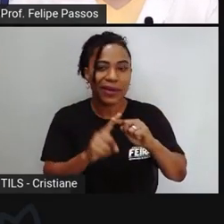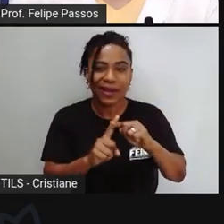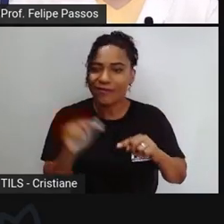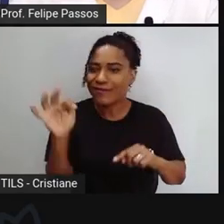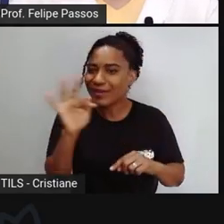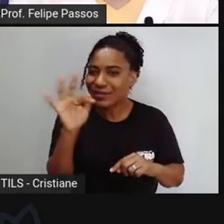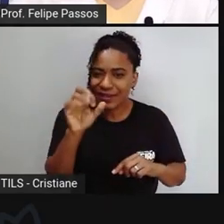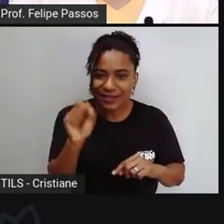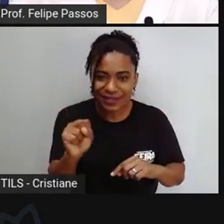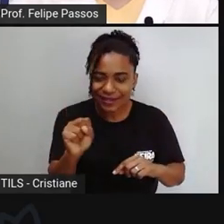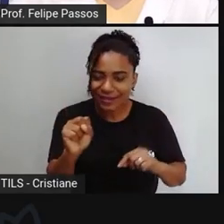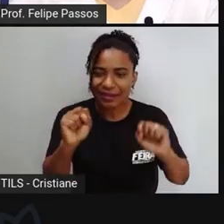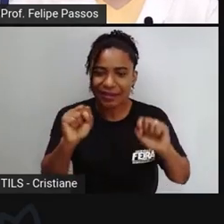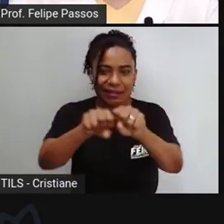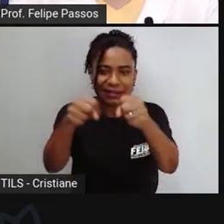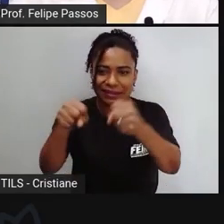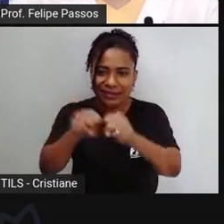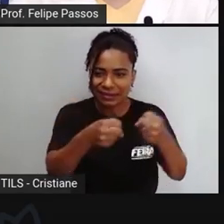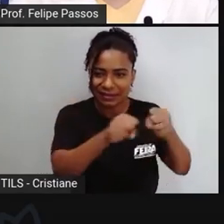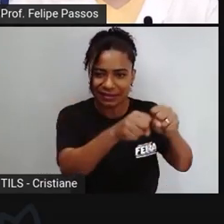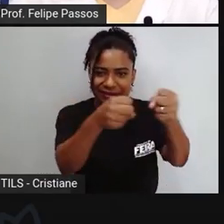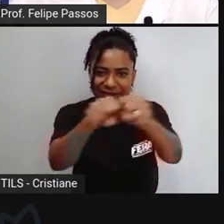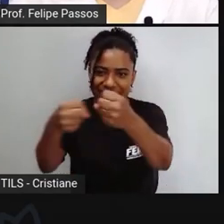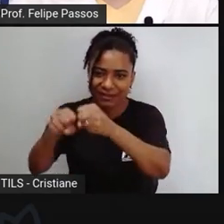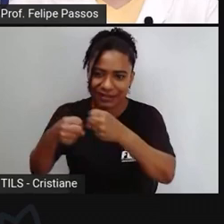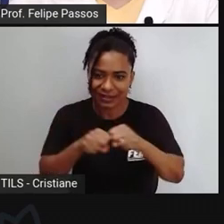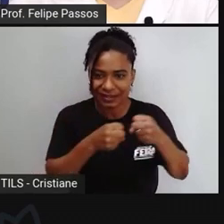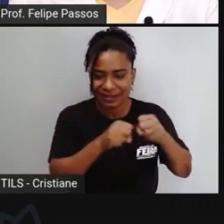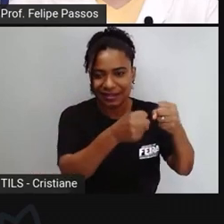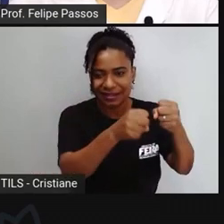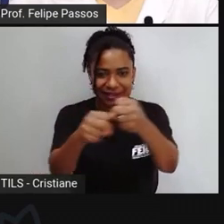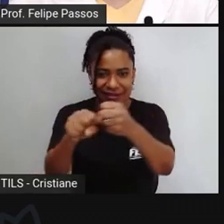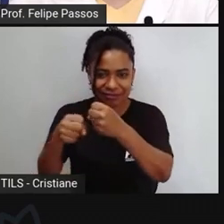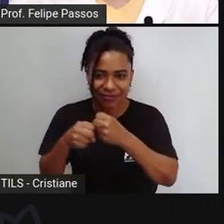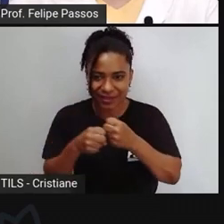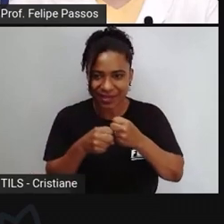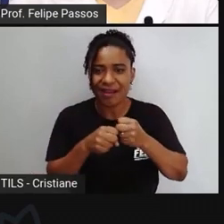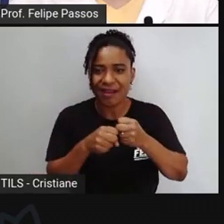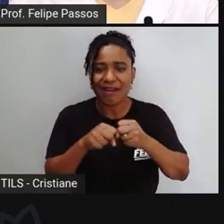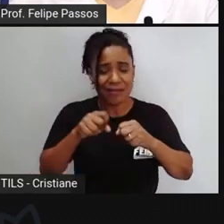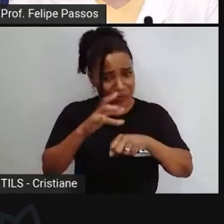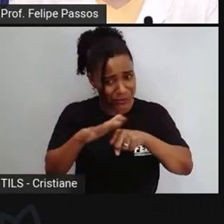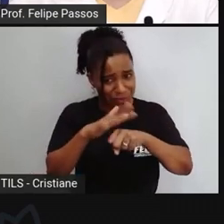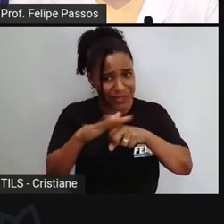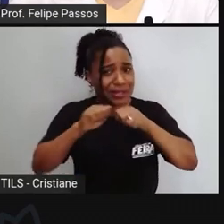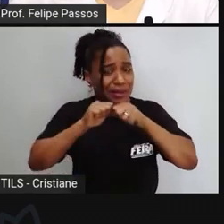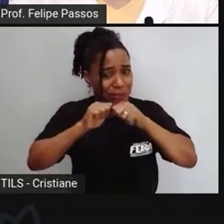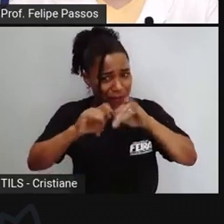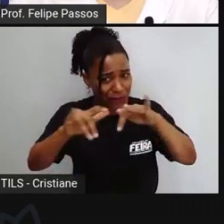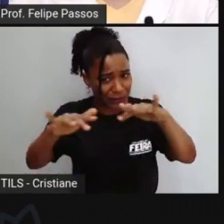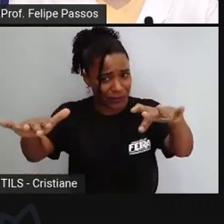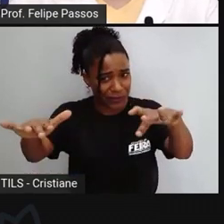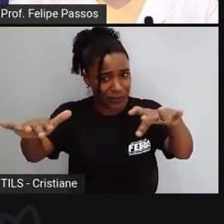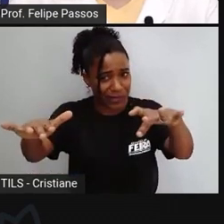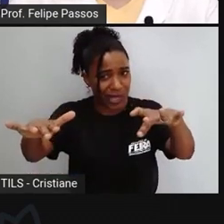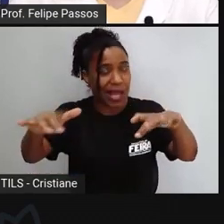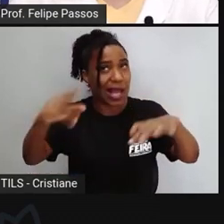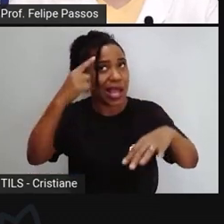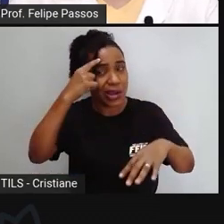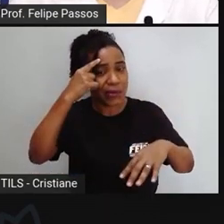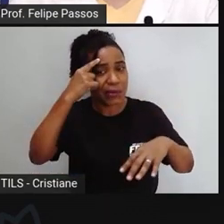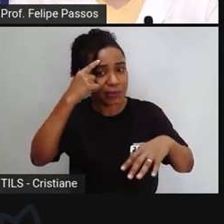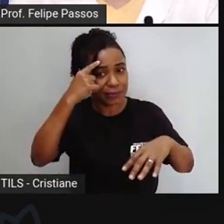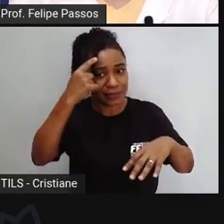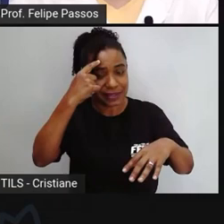nós teremos muitas doenças respiratórias,